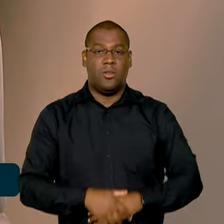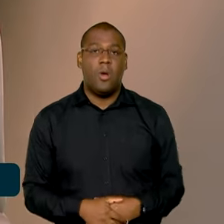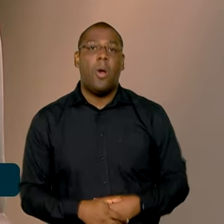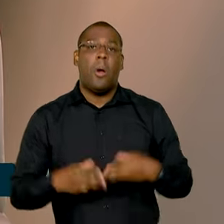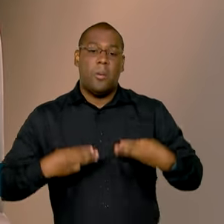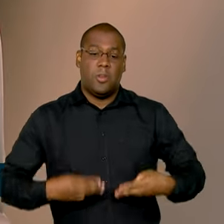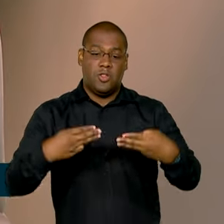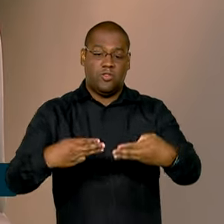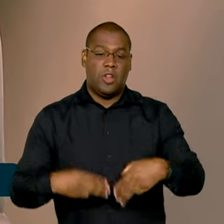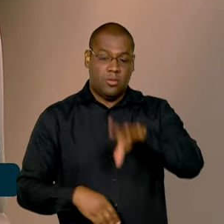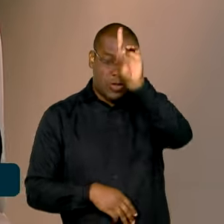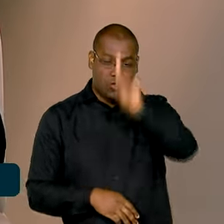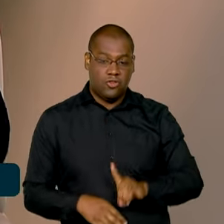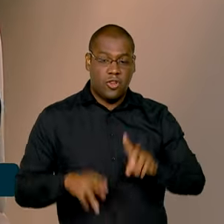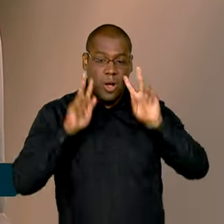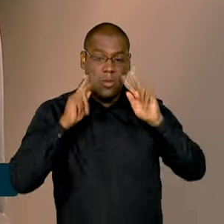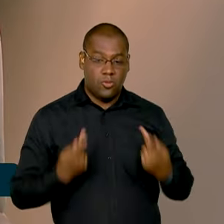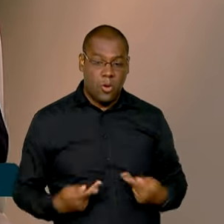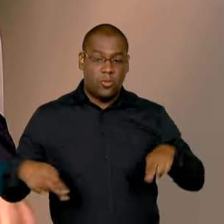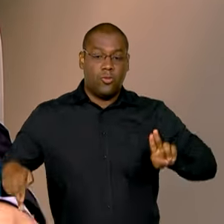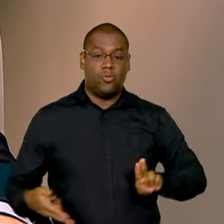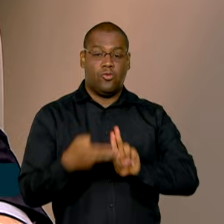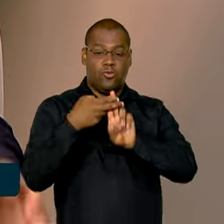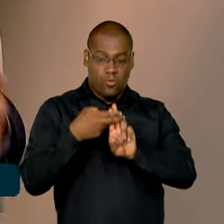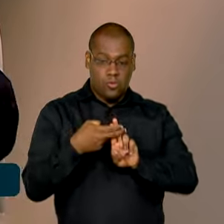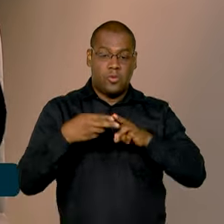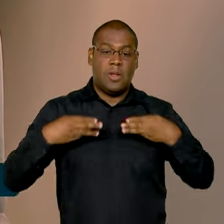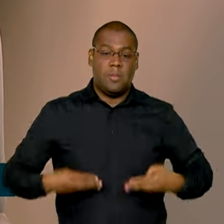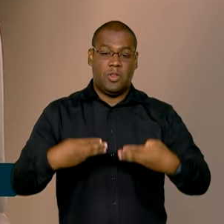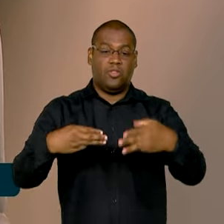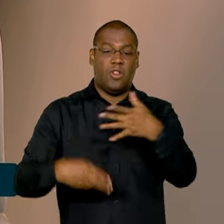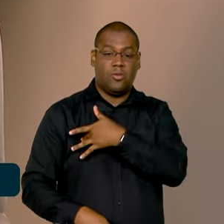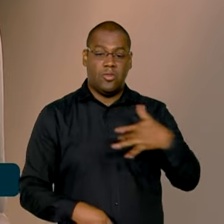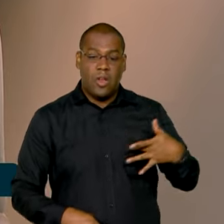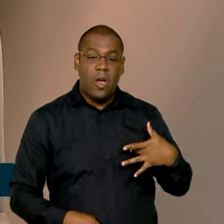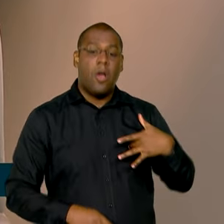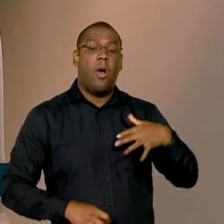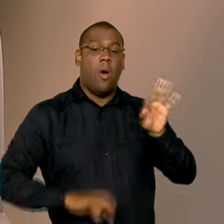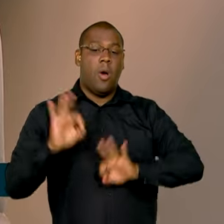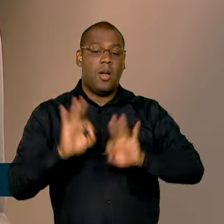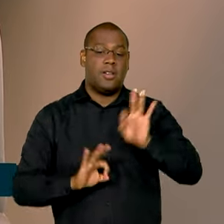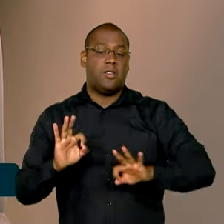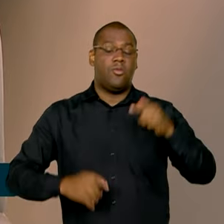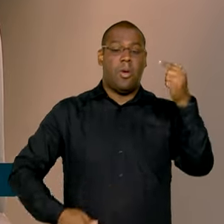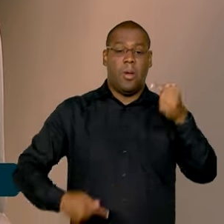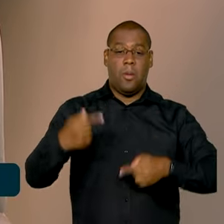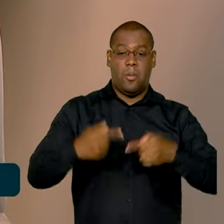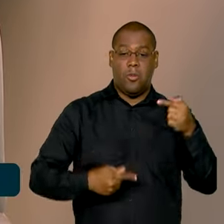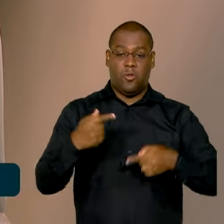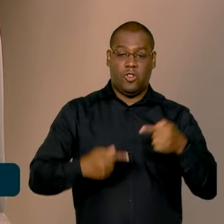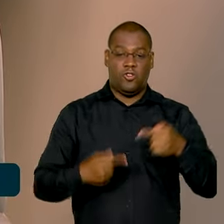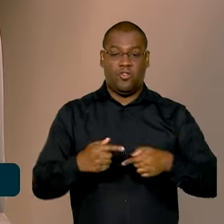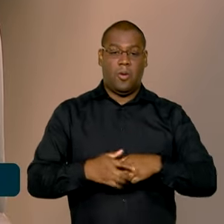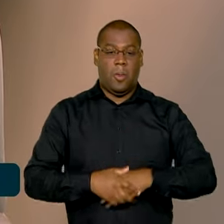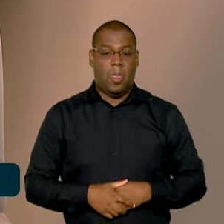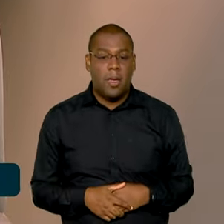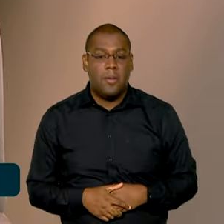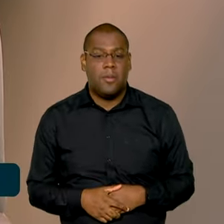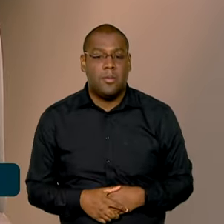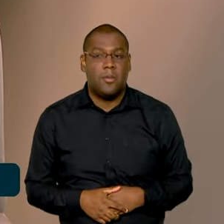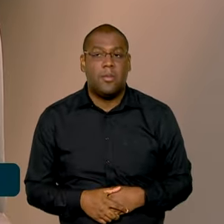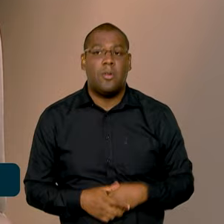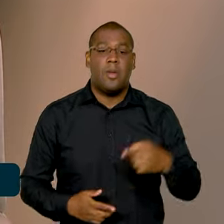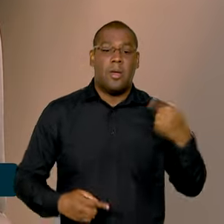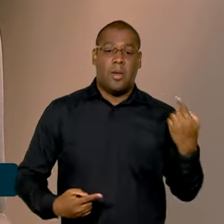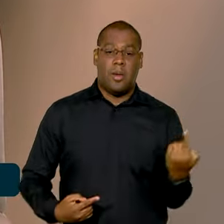Ministério dos Direitos Humanos, envolver o SUS, o Ministério da Saúde, e sair com uma política transversal. Não existe essa política ainda, nós vamos criar isso aí,